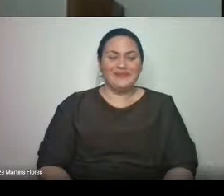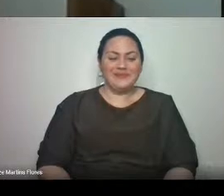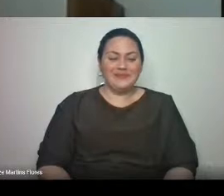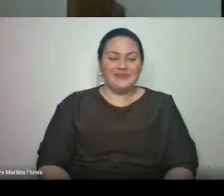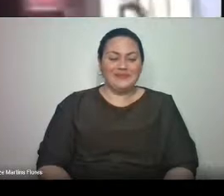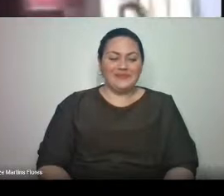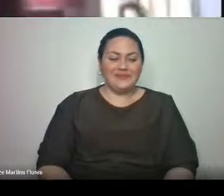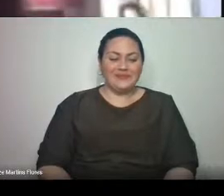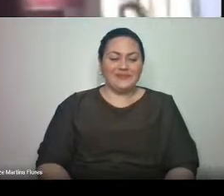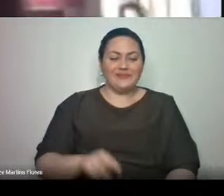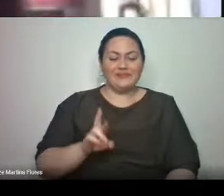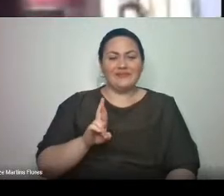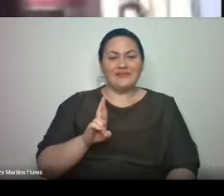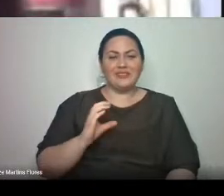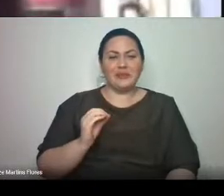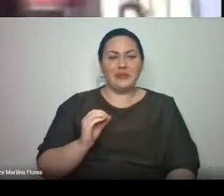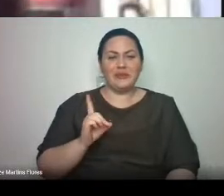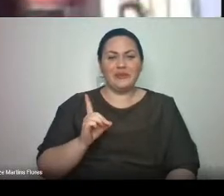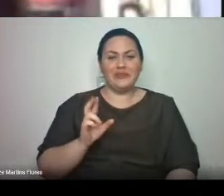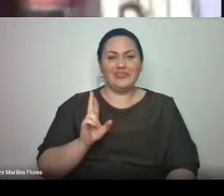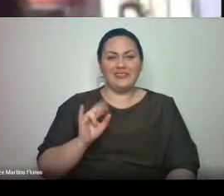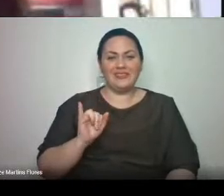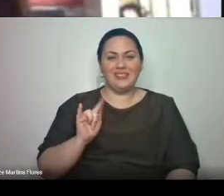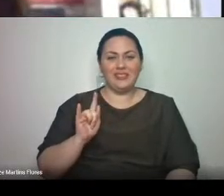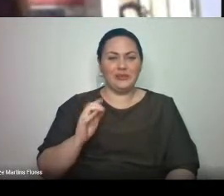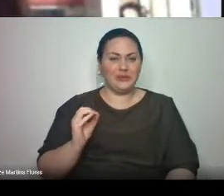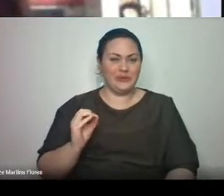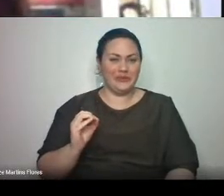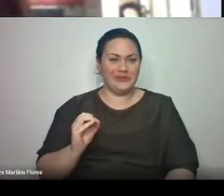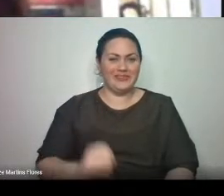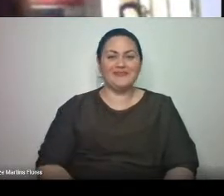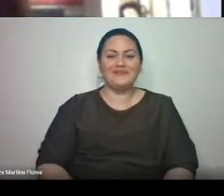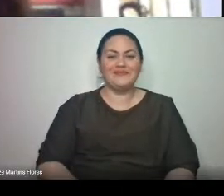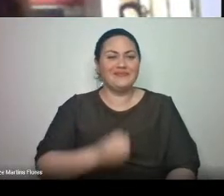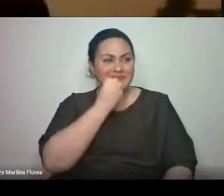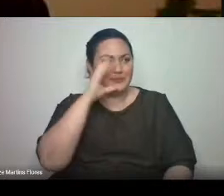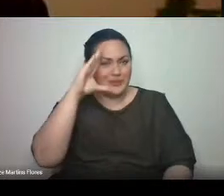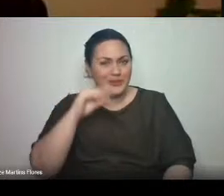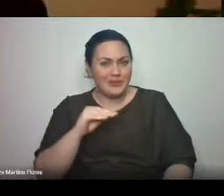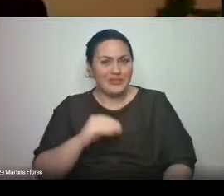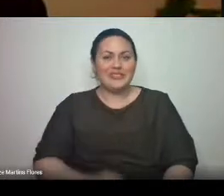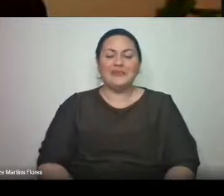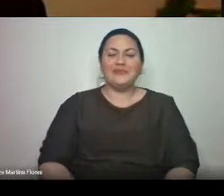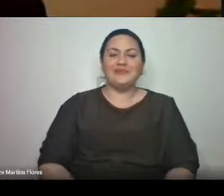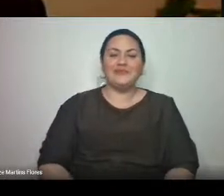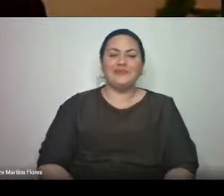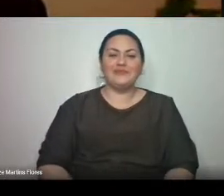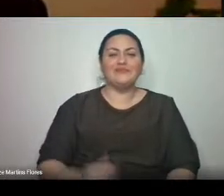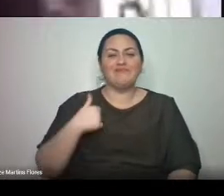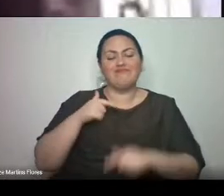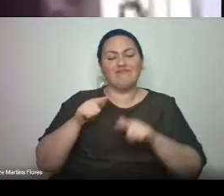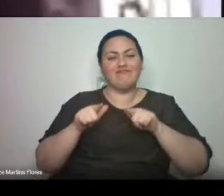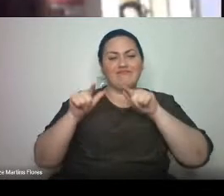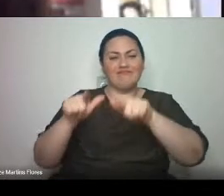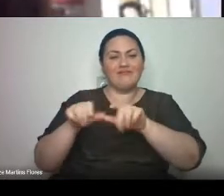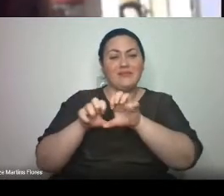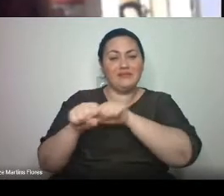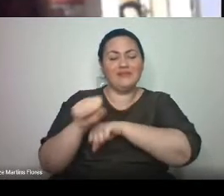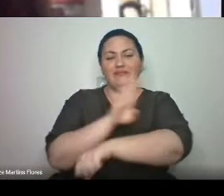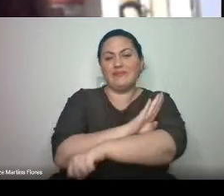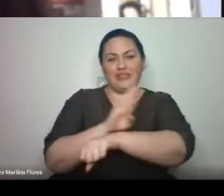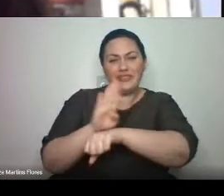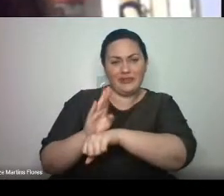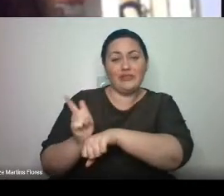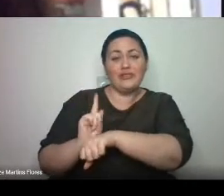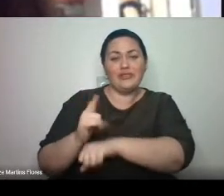Rodrigo Machado Aita. Boa Eu lhe concedo o grau de bacharel